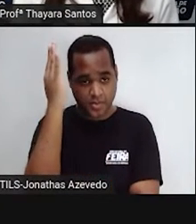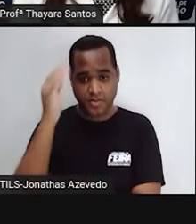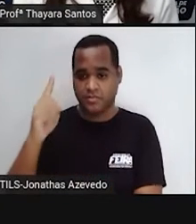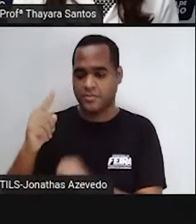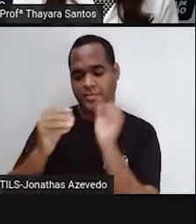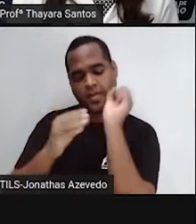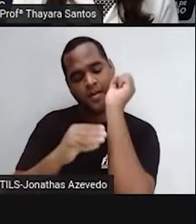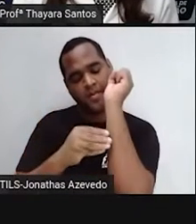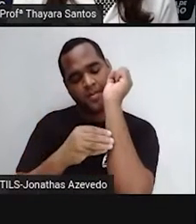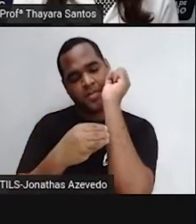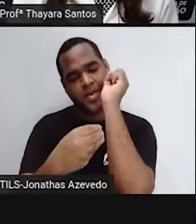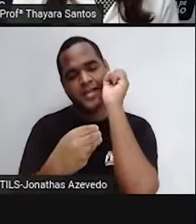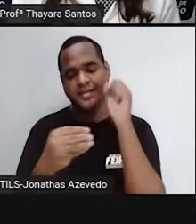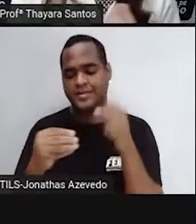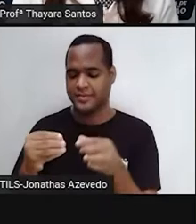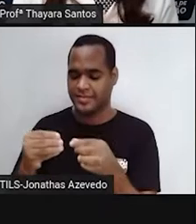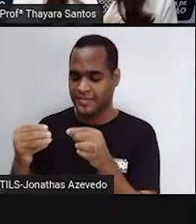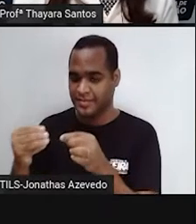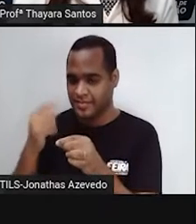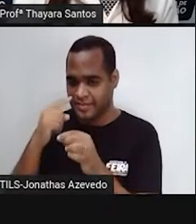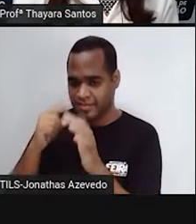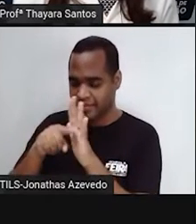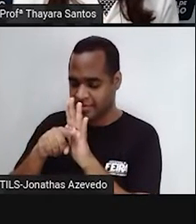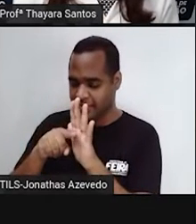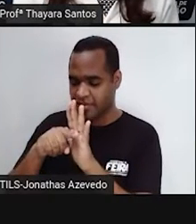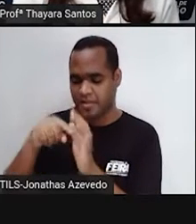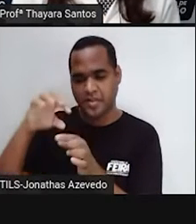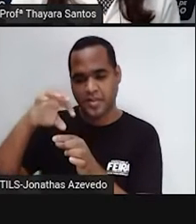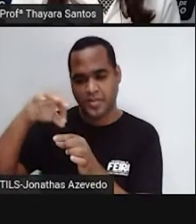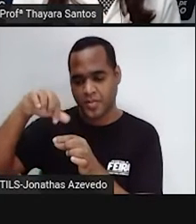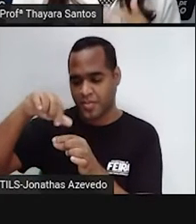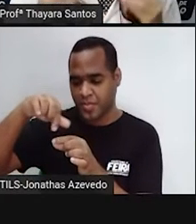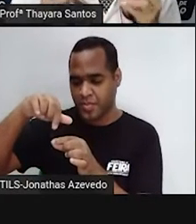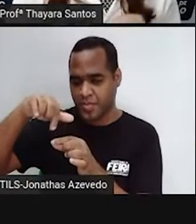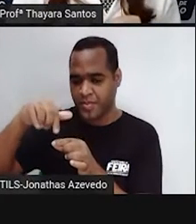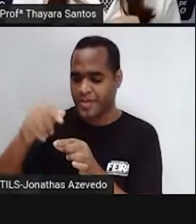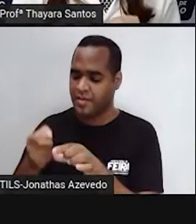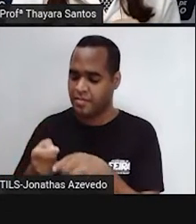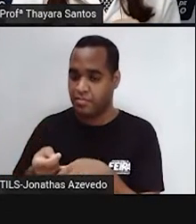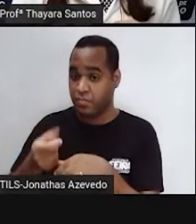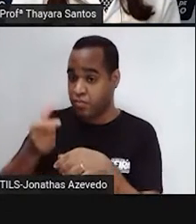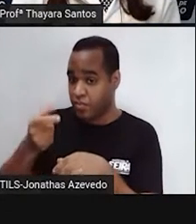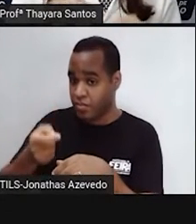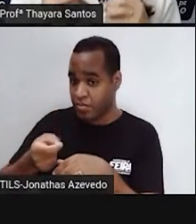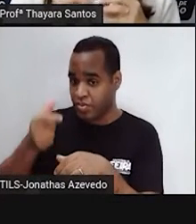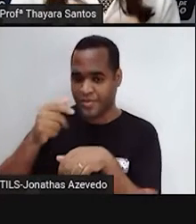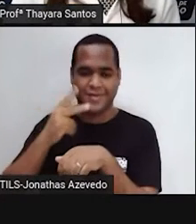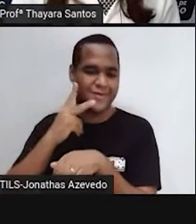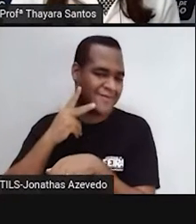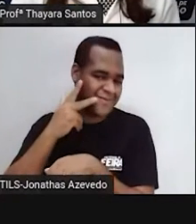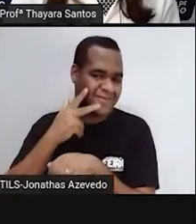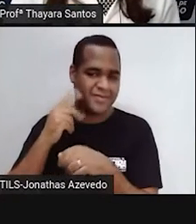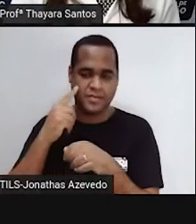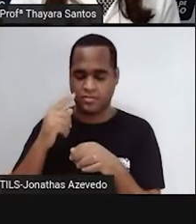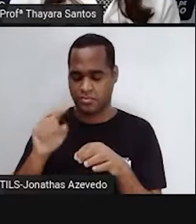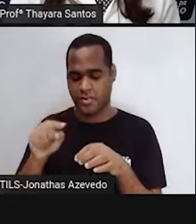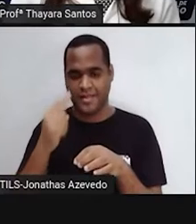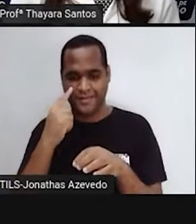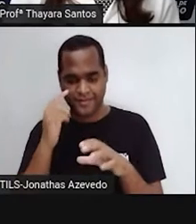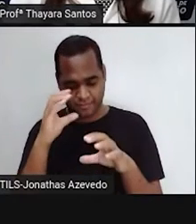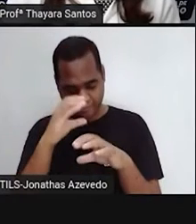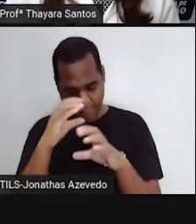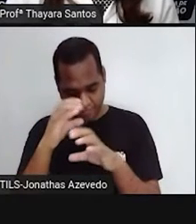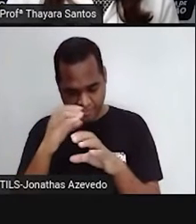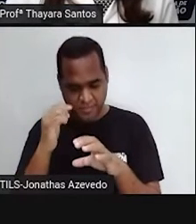árvore, que também é usado para a fabricação das rolhas do vinho. Então, ele pegou um pedacinho dessa cortiça e colocou no microscópio.